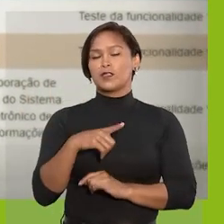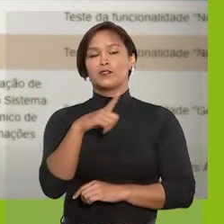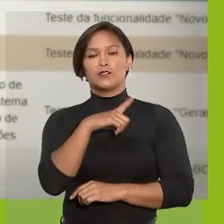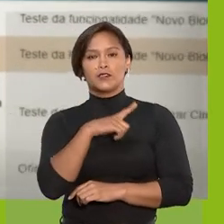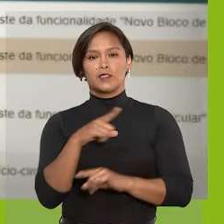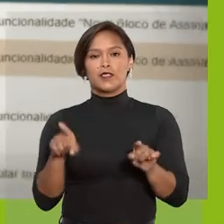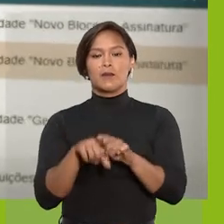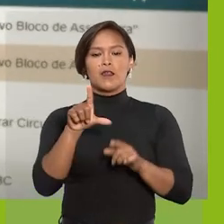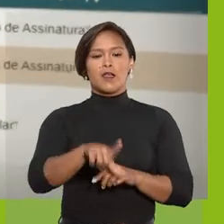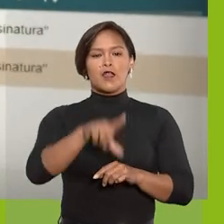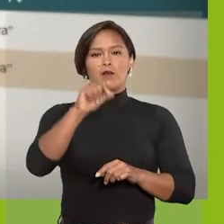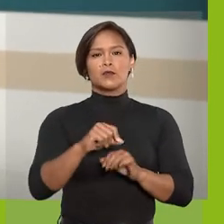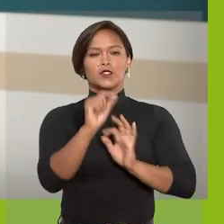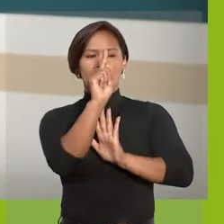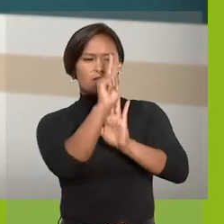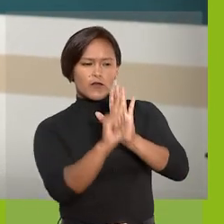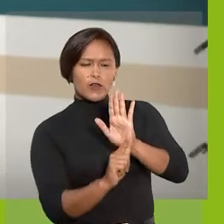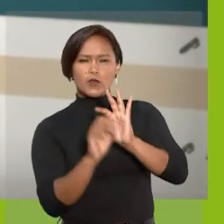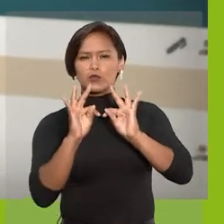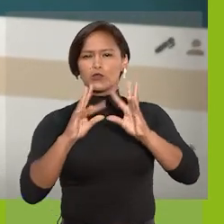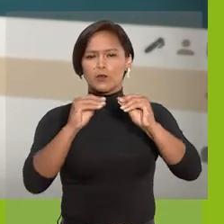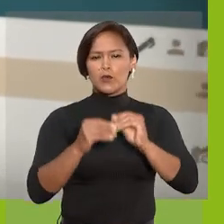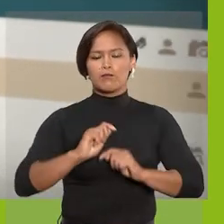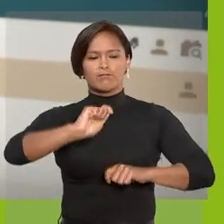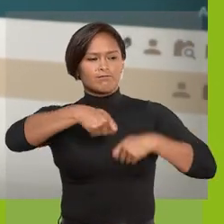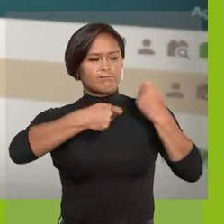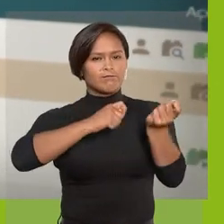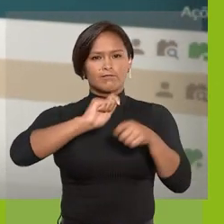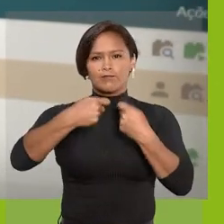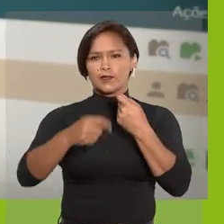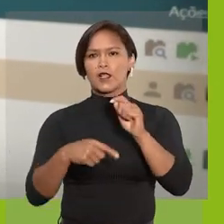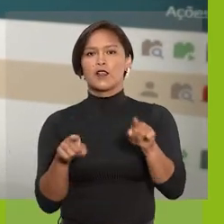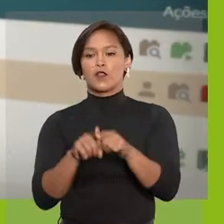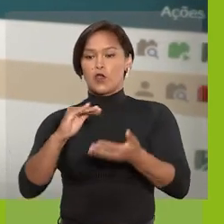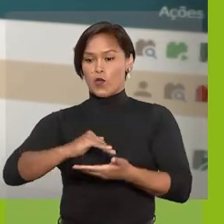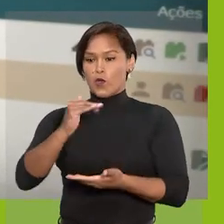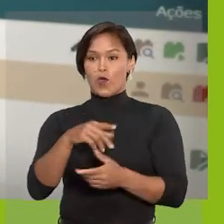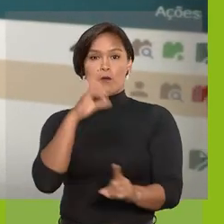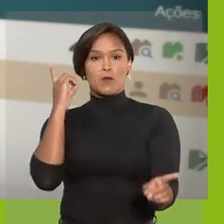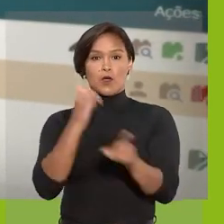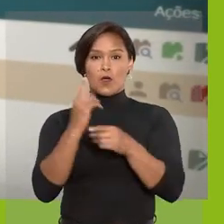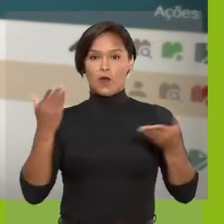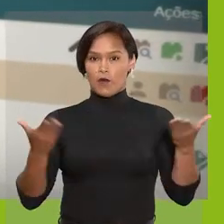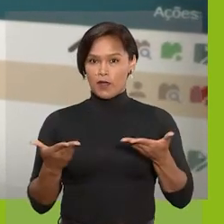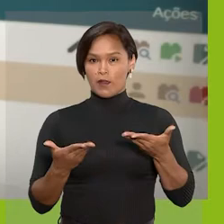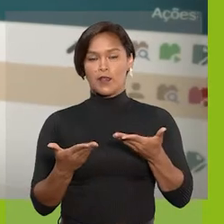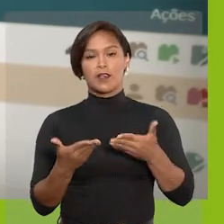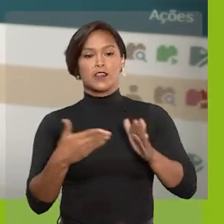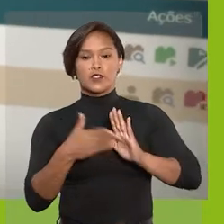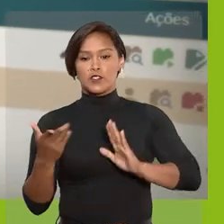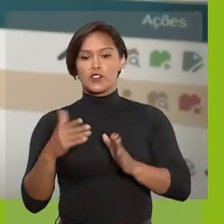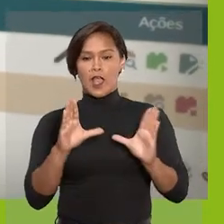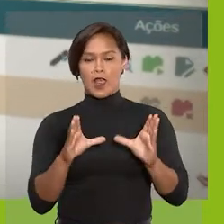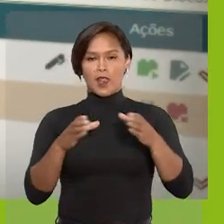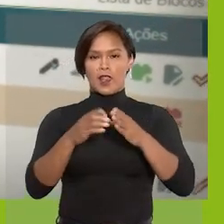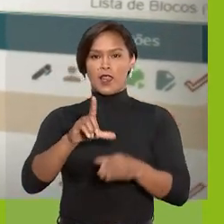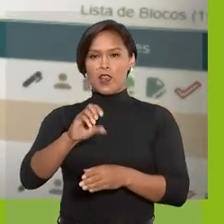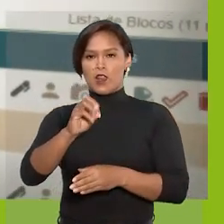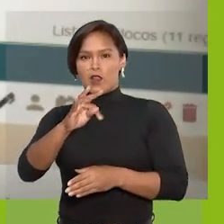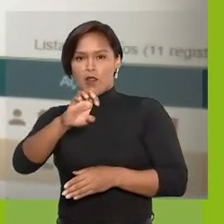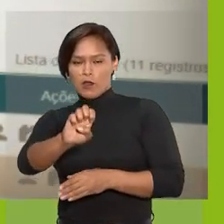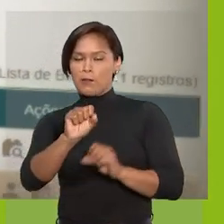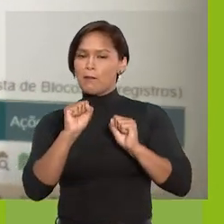ainda as opções de filtro por sinalizações e estado em que o bloco se encontra. Já ações em lote podem ser